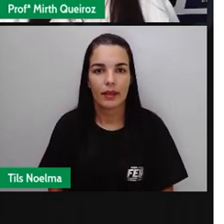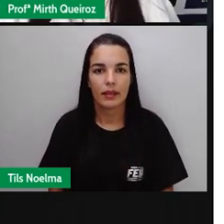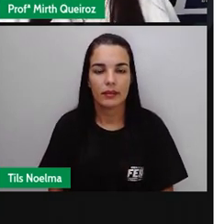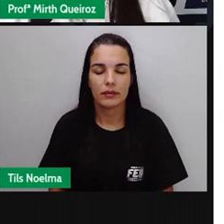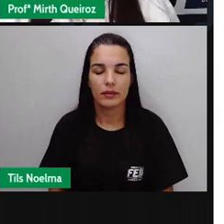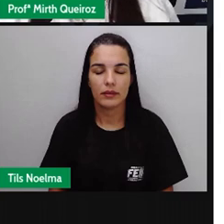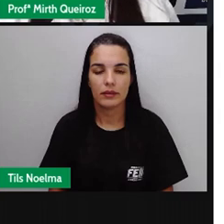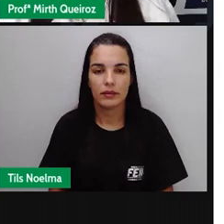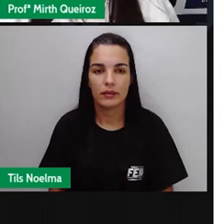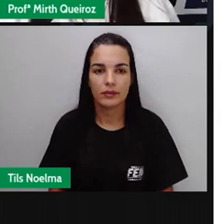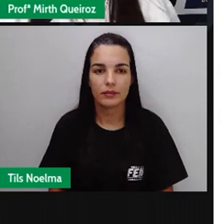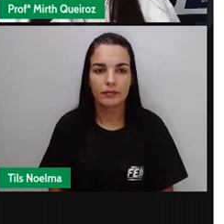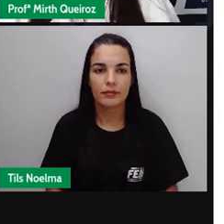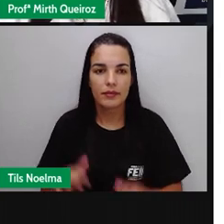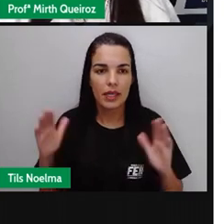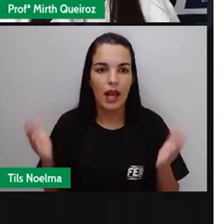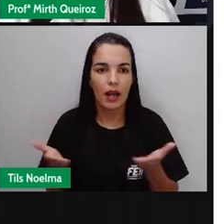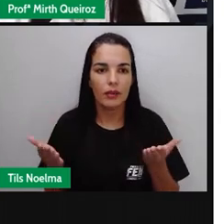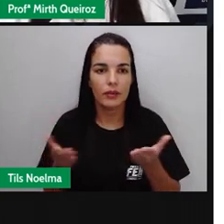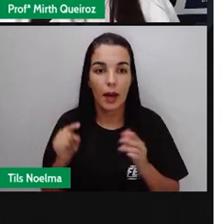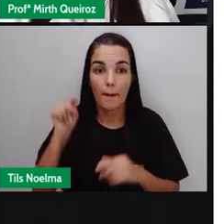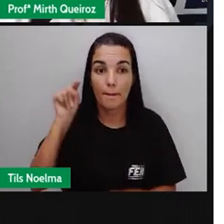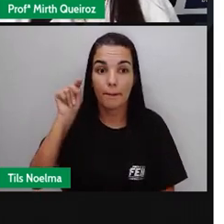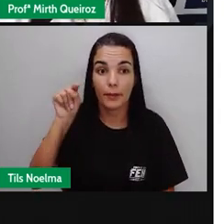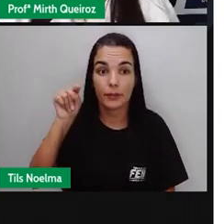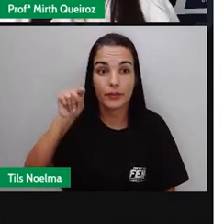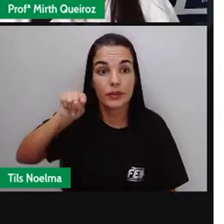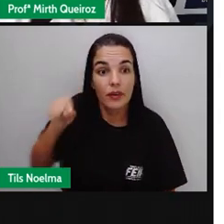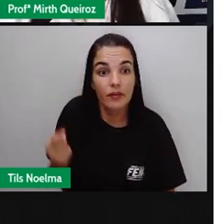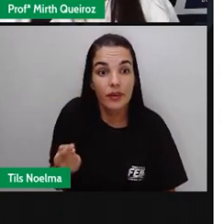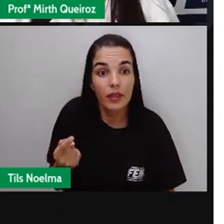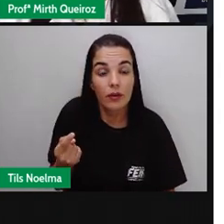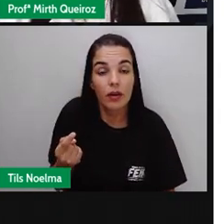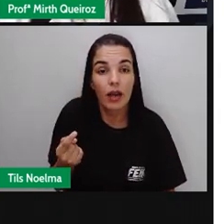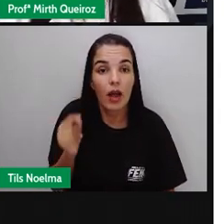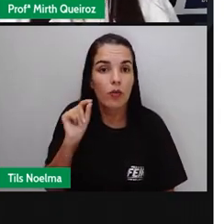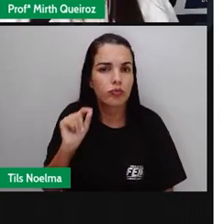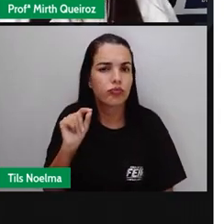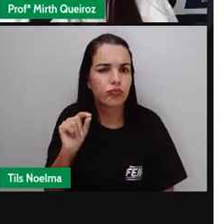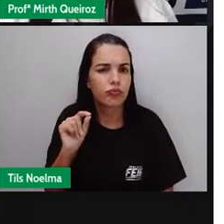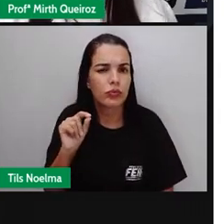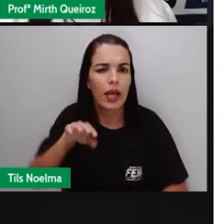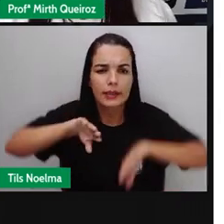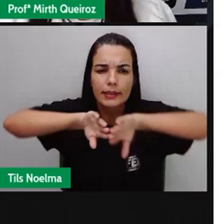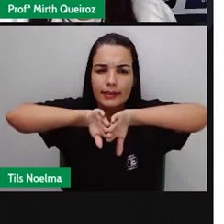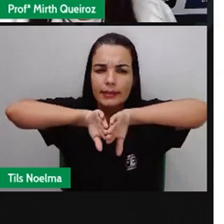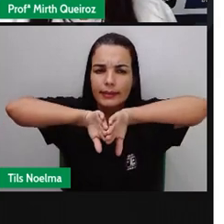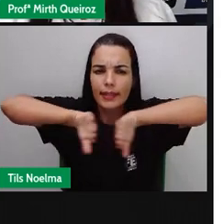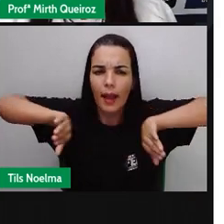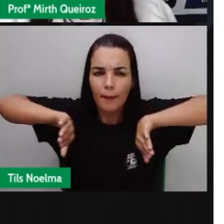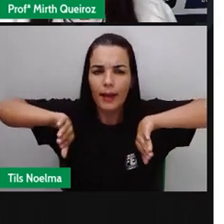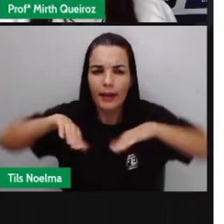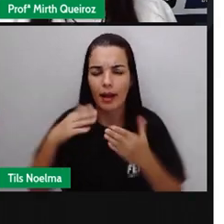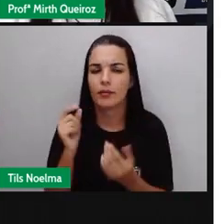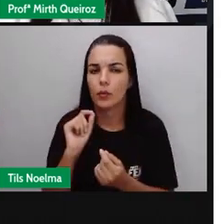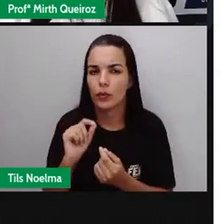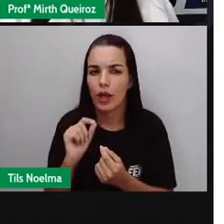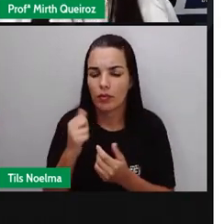Ponto e vírgula. Emprega-se o ponto e vírgula para separar os itens, os enunciados,